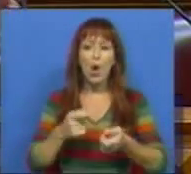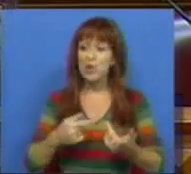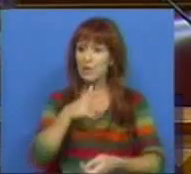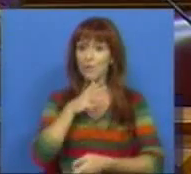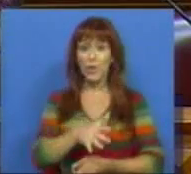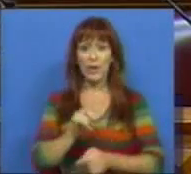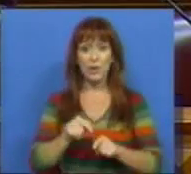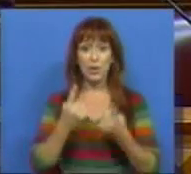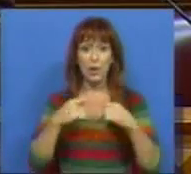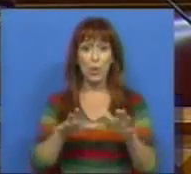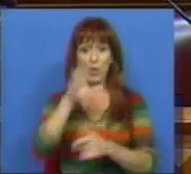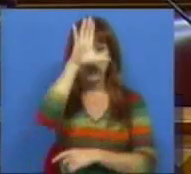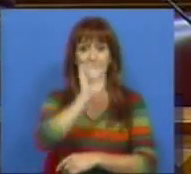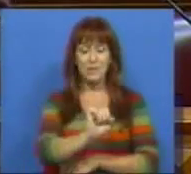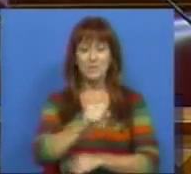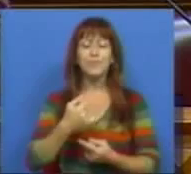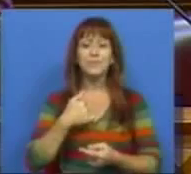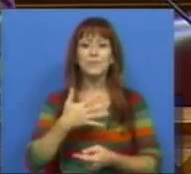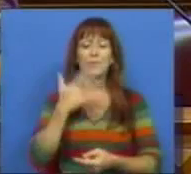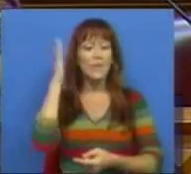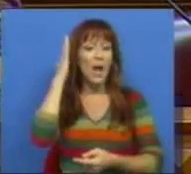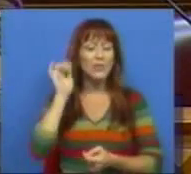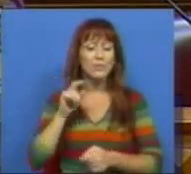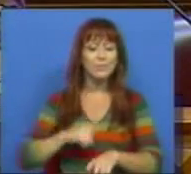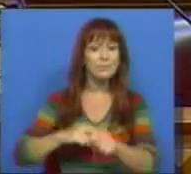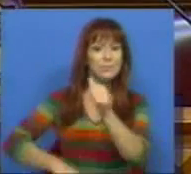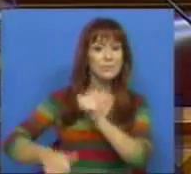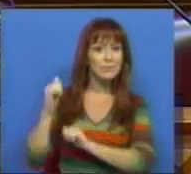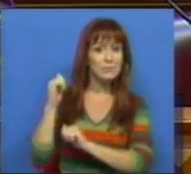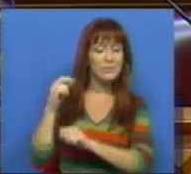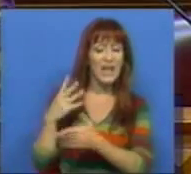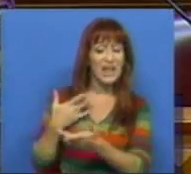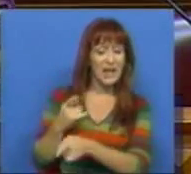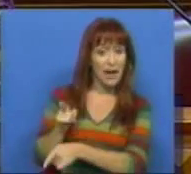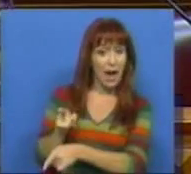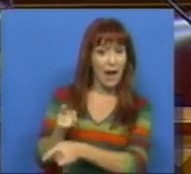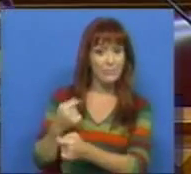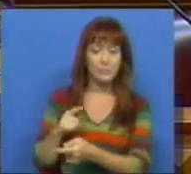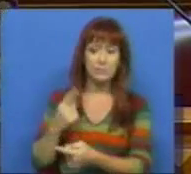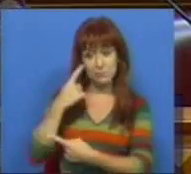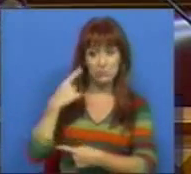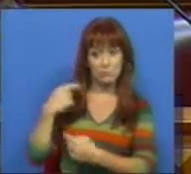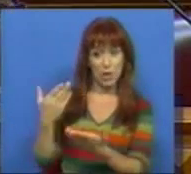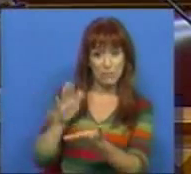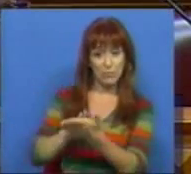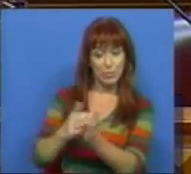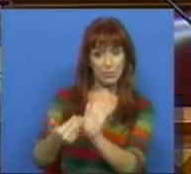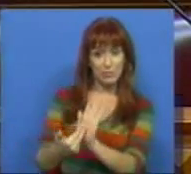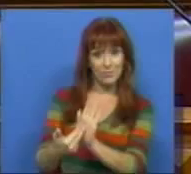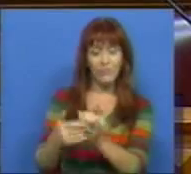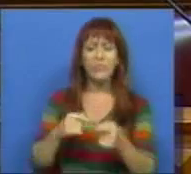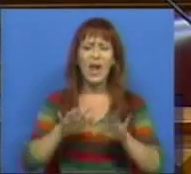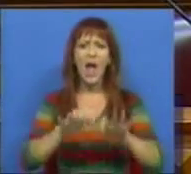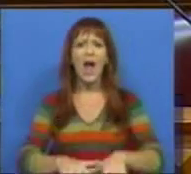que foi anunciado em Conselho de Ministros e creio mesmo que na altura em que esse decreto for tornado público, for publicado